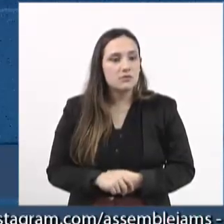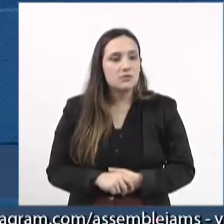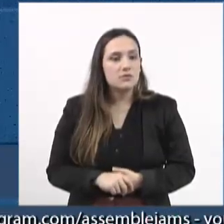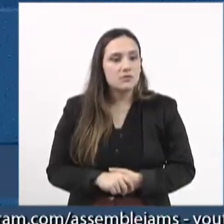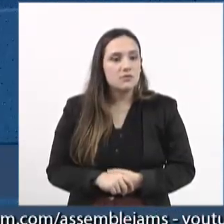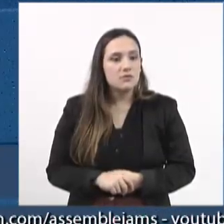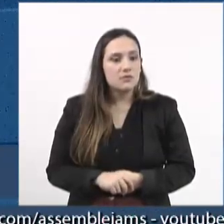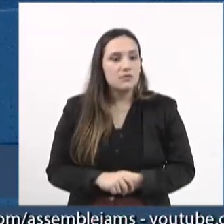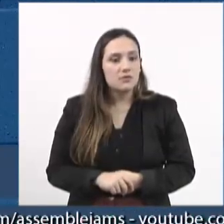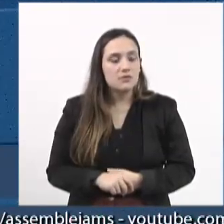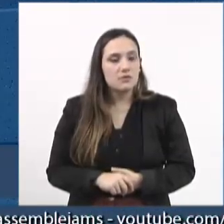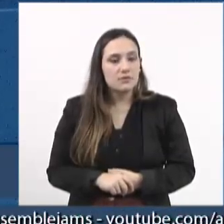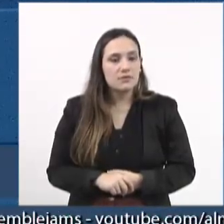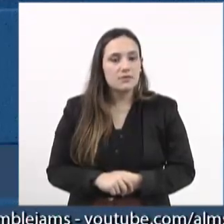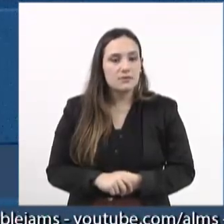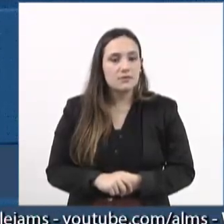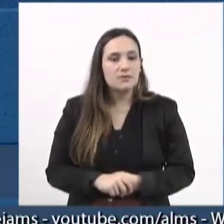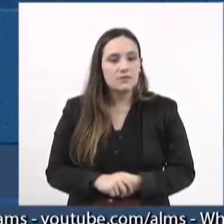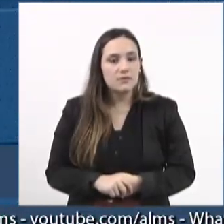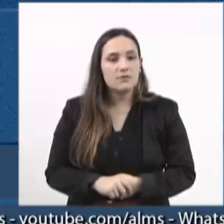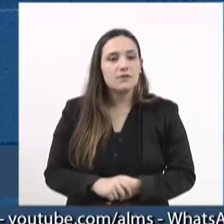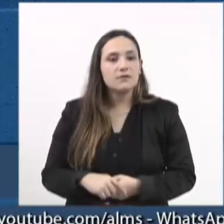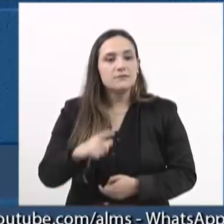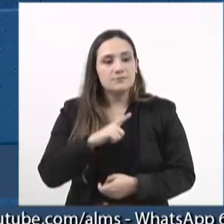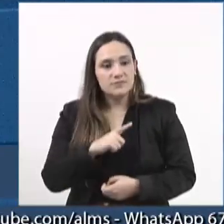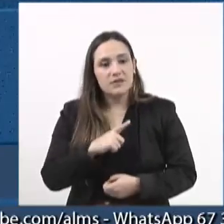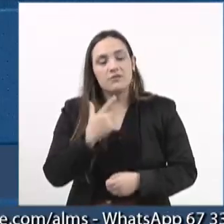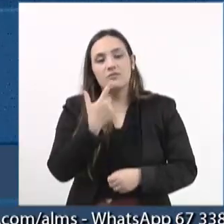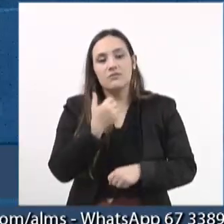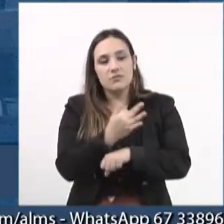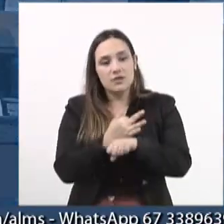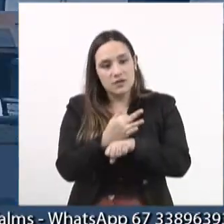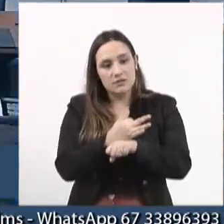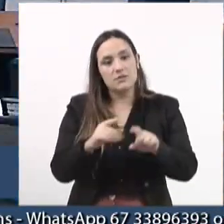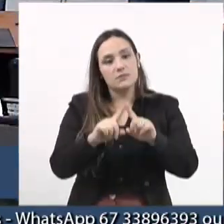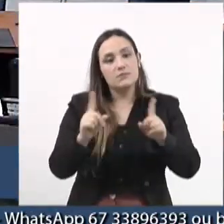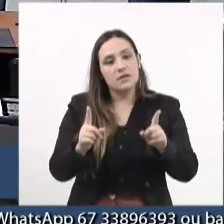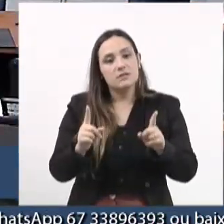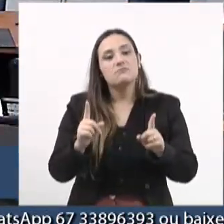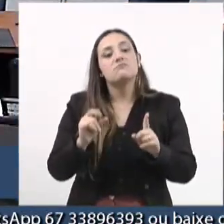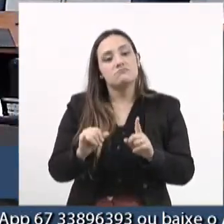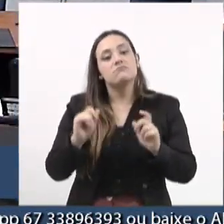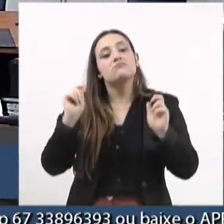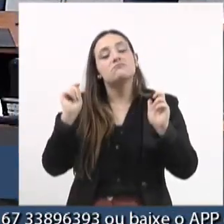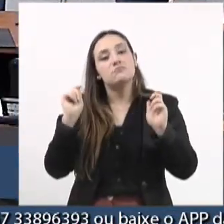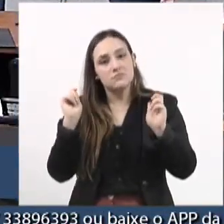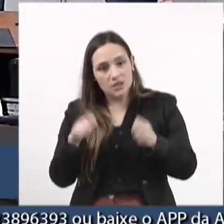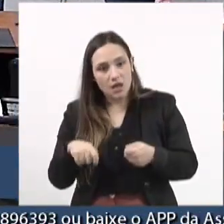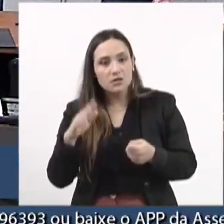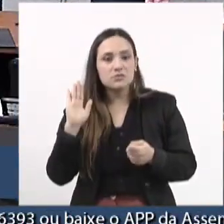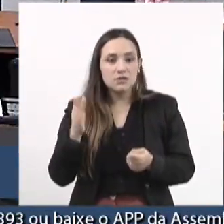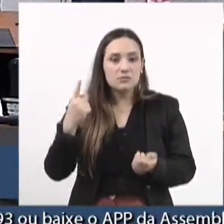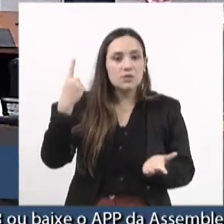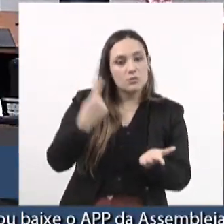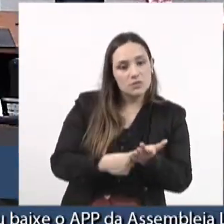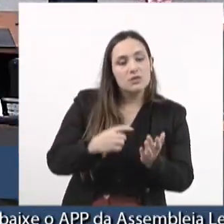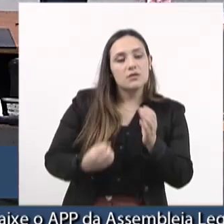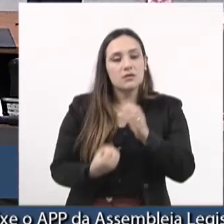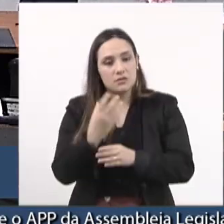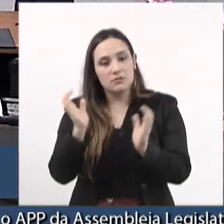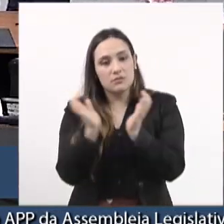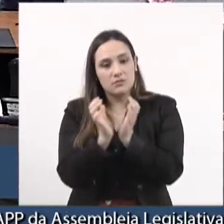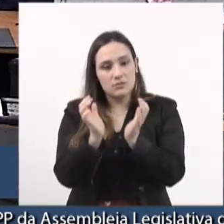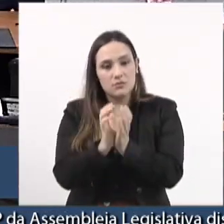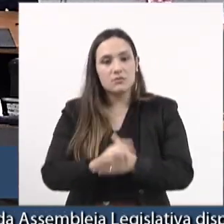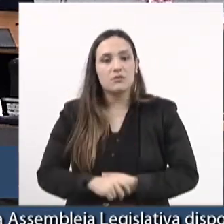senhor presidente, nós temos, inclusive, também o período de recesso, mas a gente já poderia constituir essa comissão. Então, daí eu